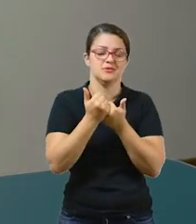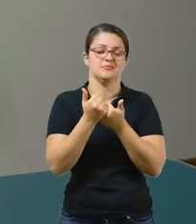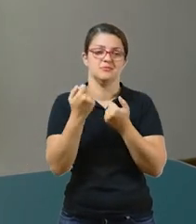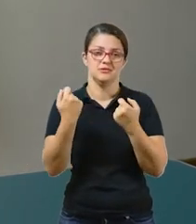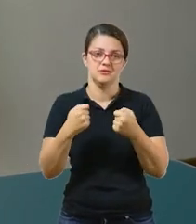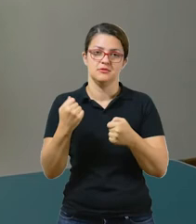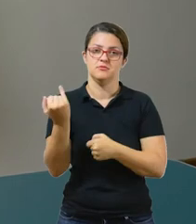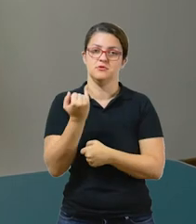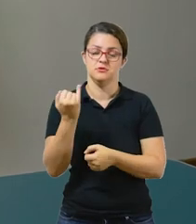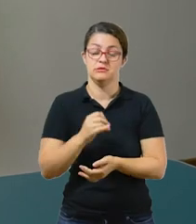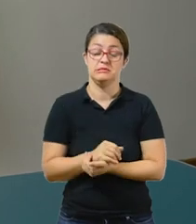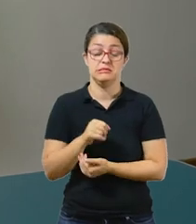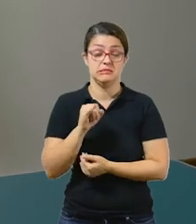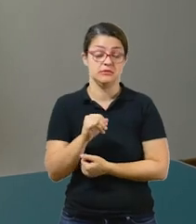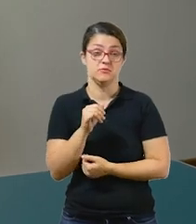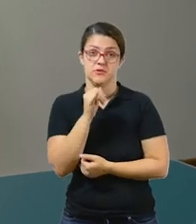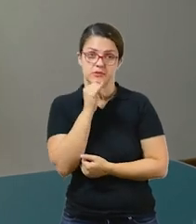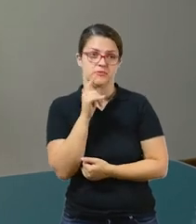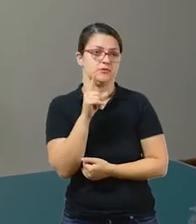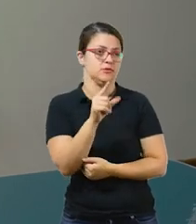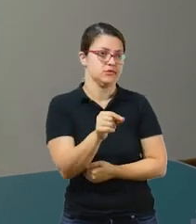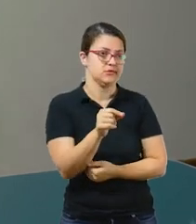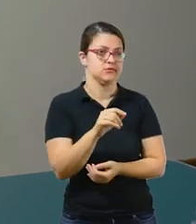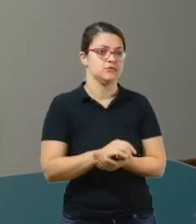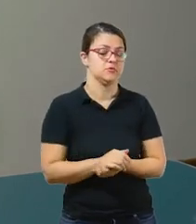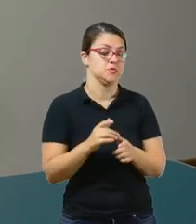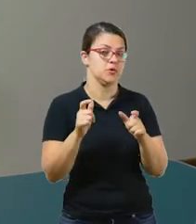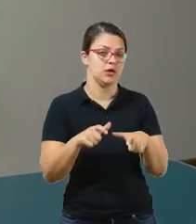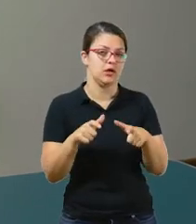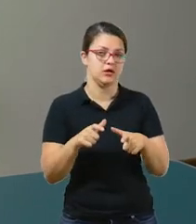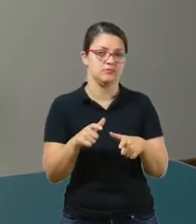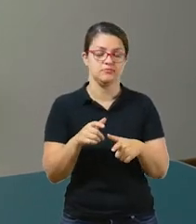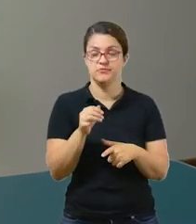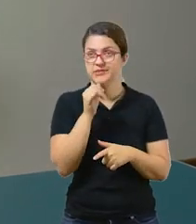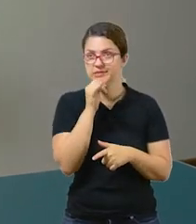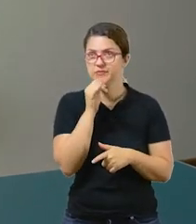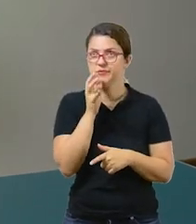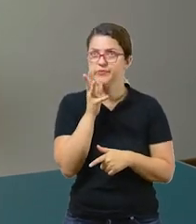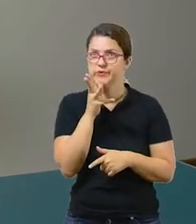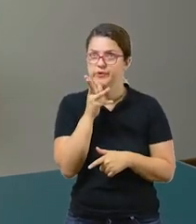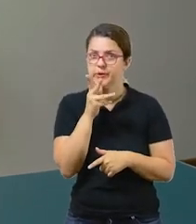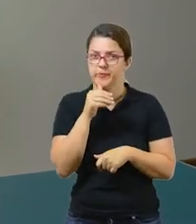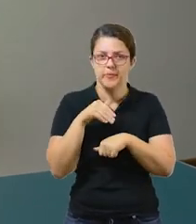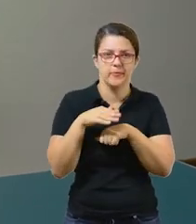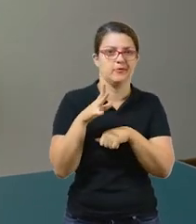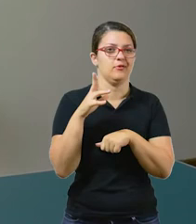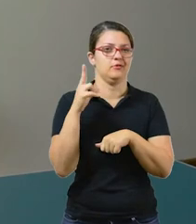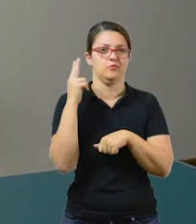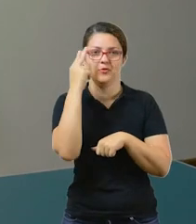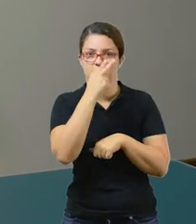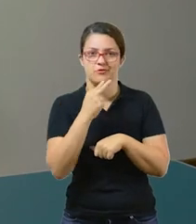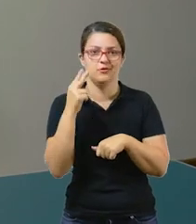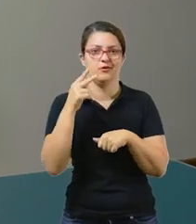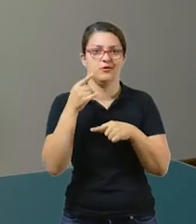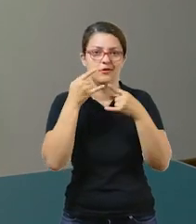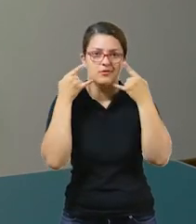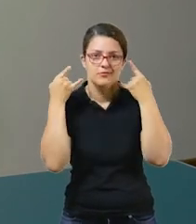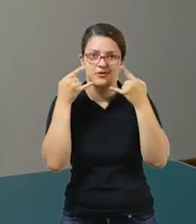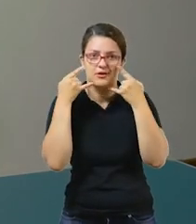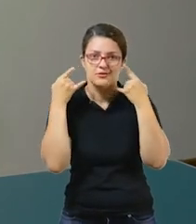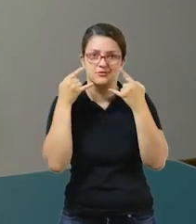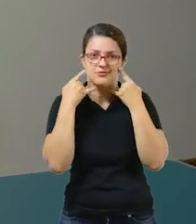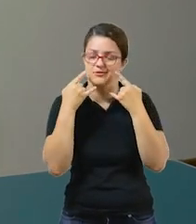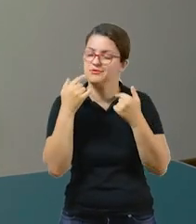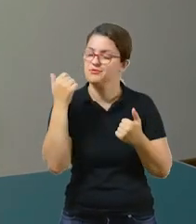pessoal. Então, muitas vezes, se você vai sair, vai para algum local onde você vai permanecer por mais de duas horas usando a máscara, você precisa